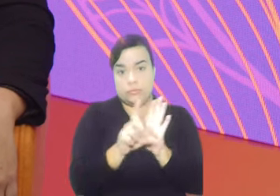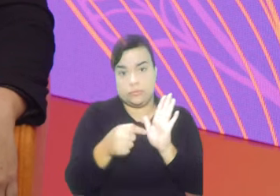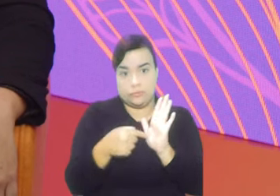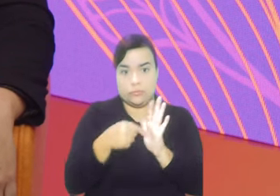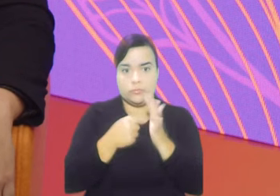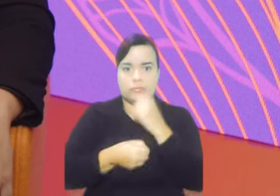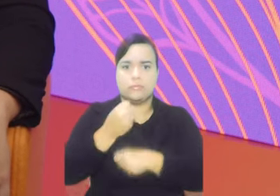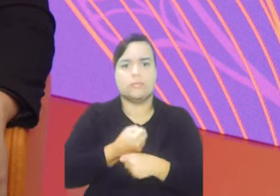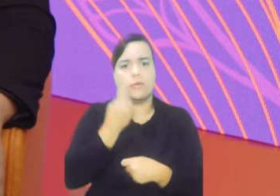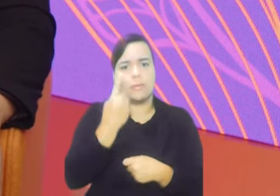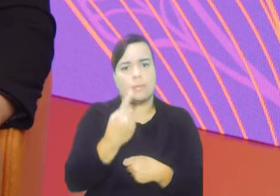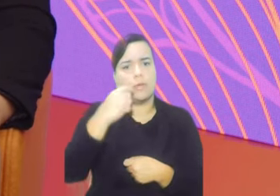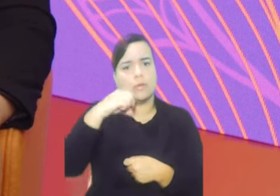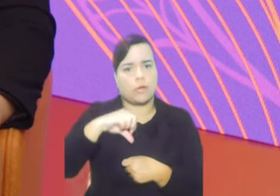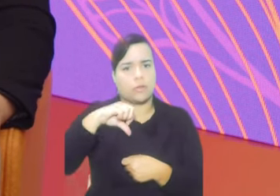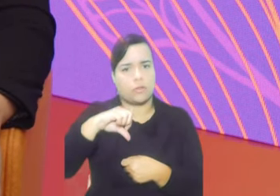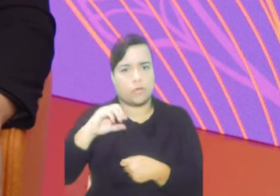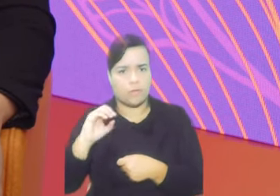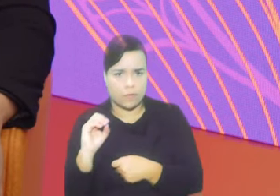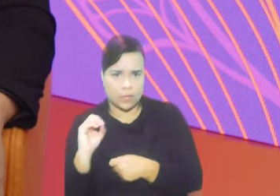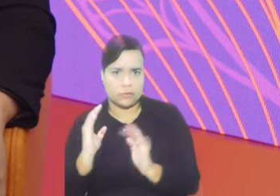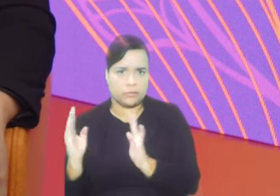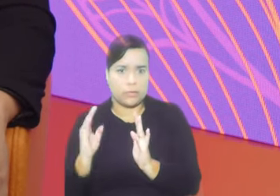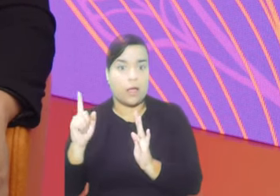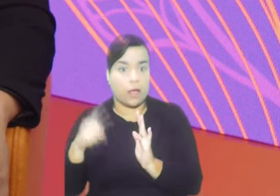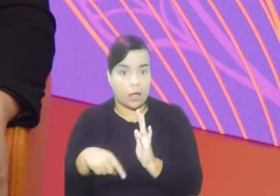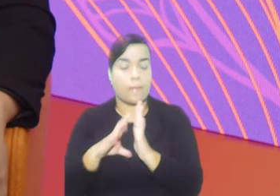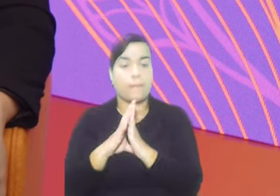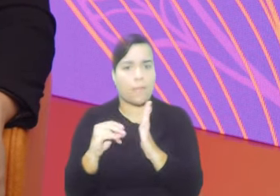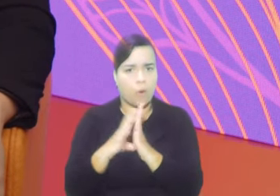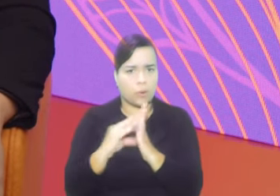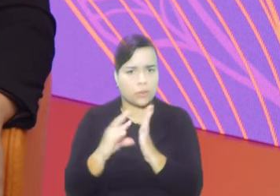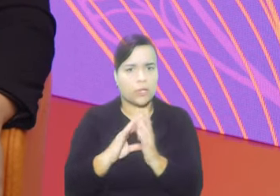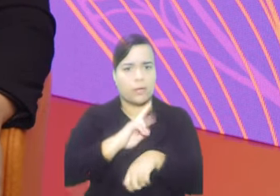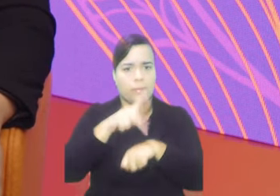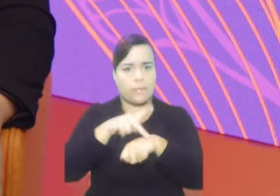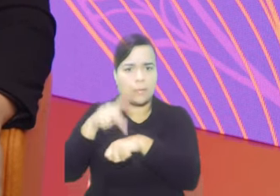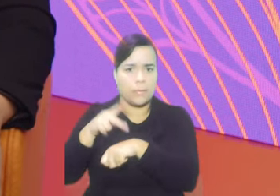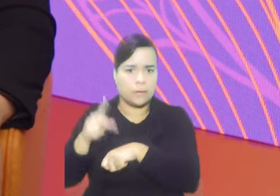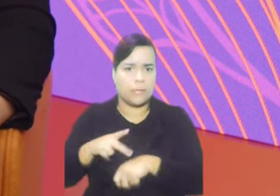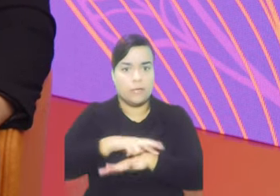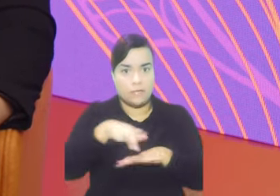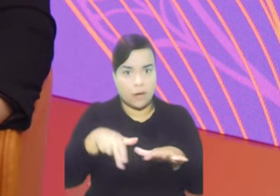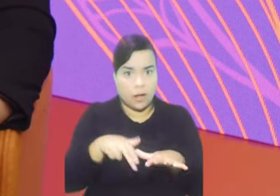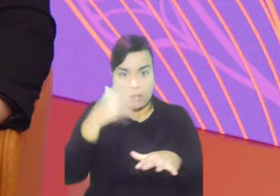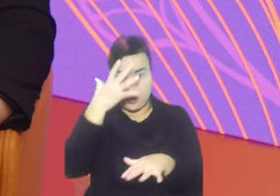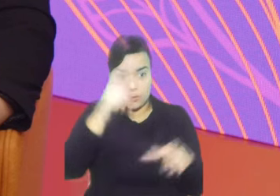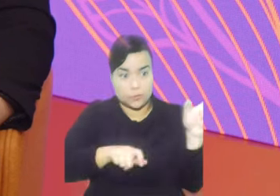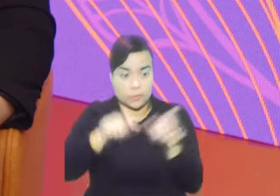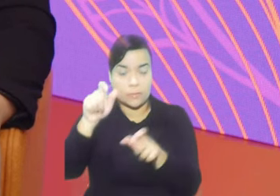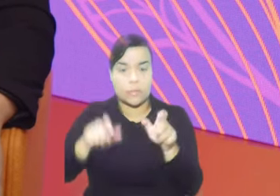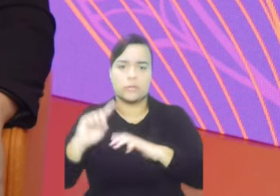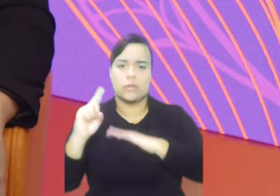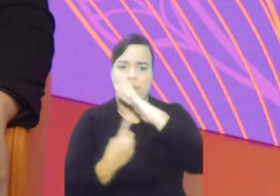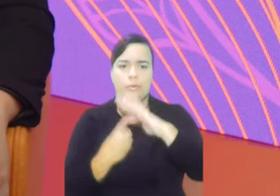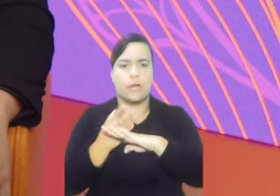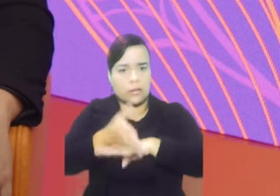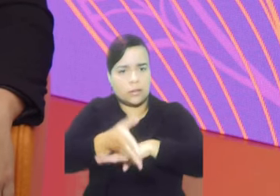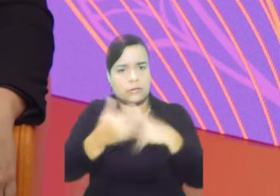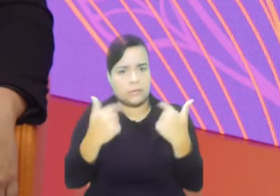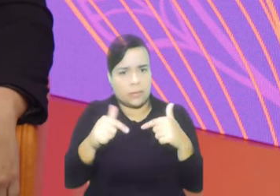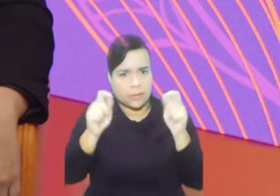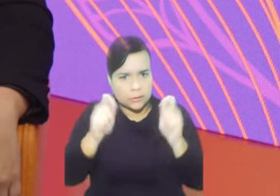pessoas têm uma legislação dos anos 90, que é uma legislação modelo para outros países, inclusive. As pessoas